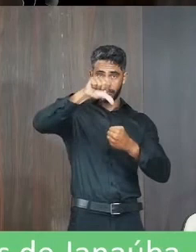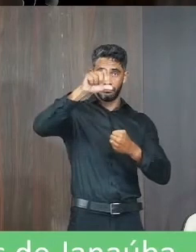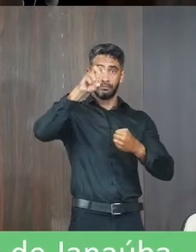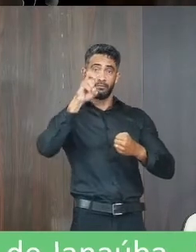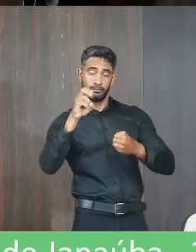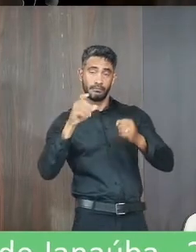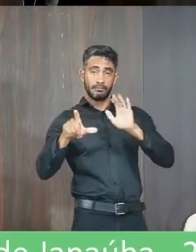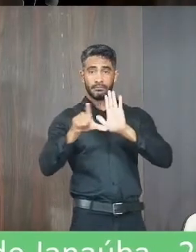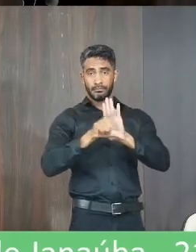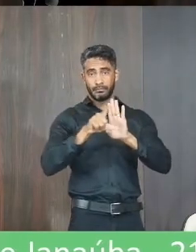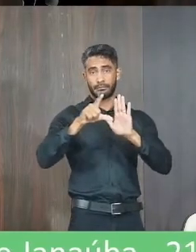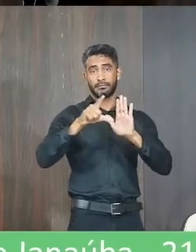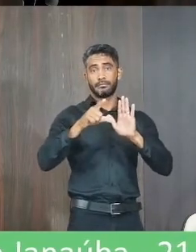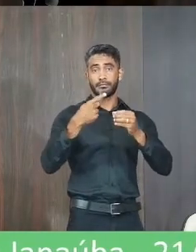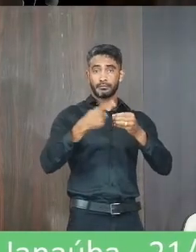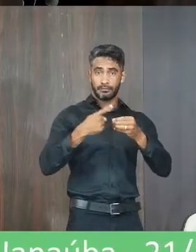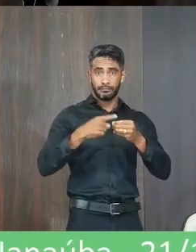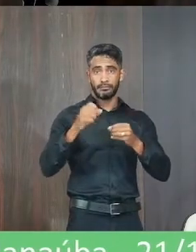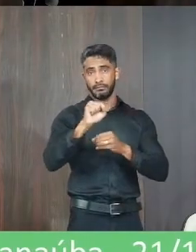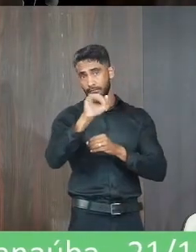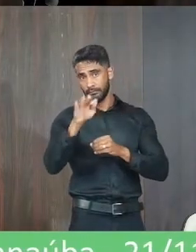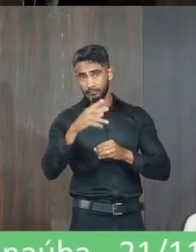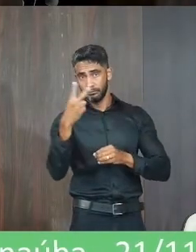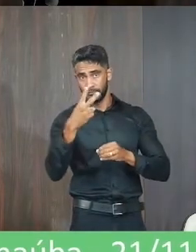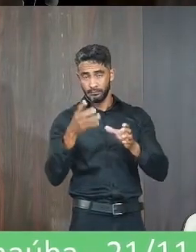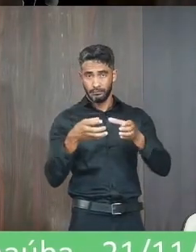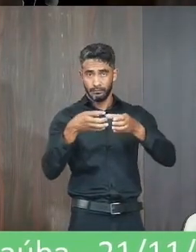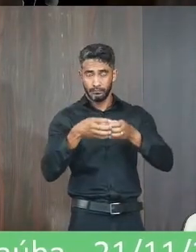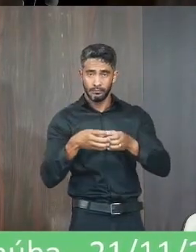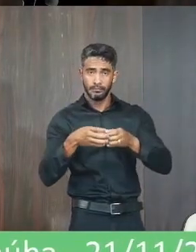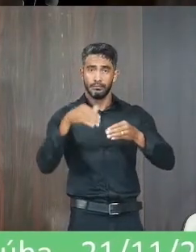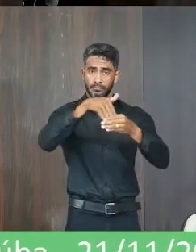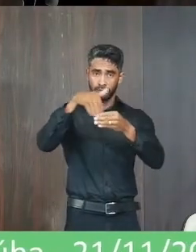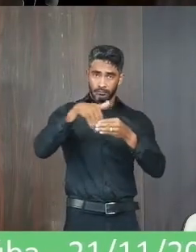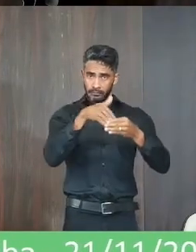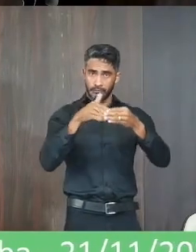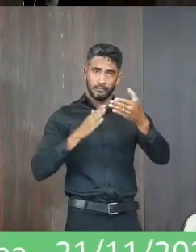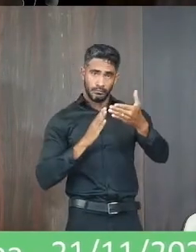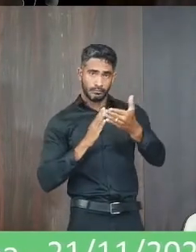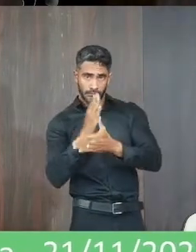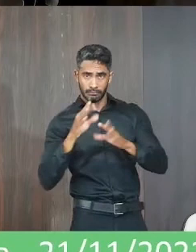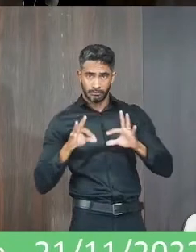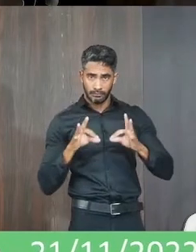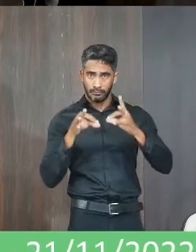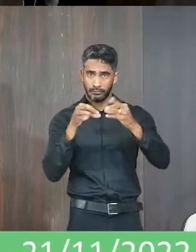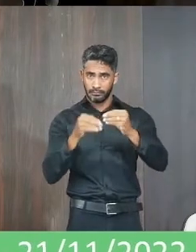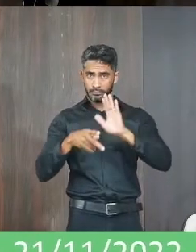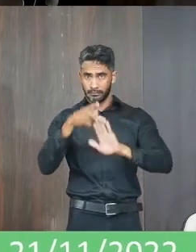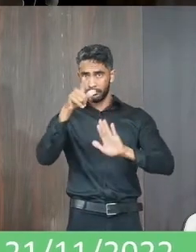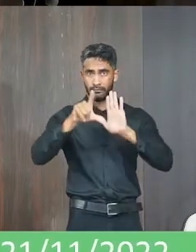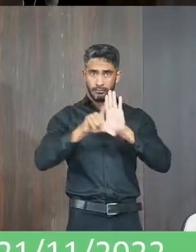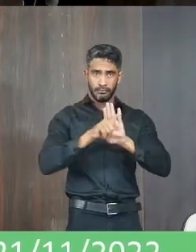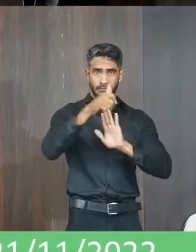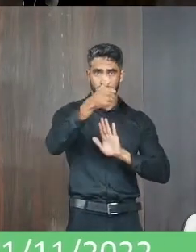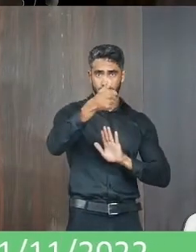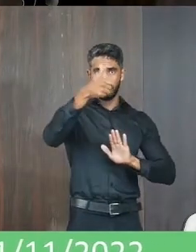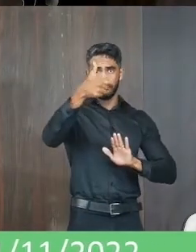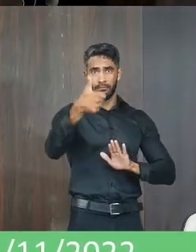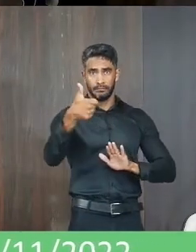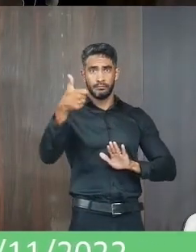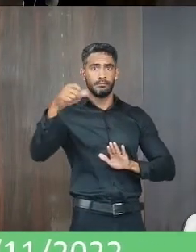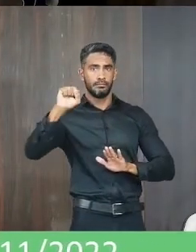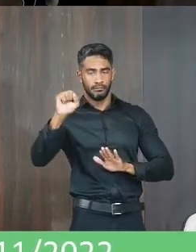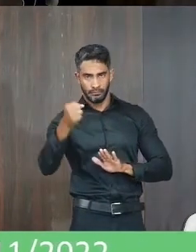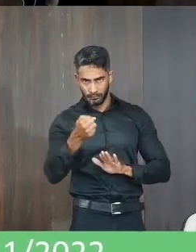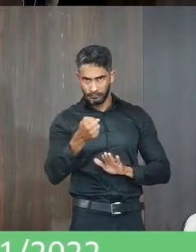Orgânica do Município de Janaúba, em segundo turno. Foram votados e aprovados por unanimidade o projeto de Lei nº 128-2022,